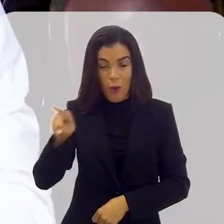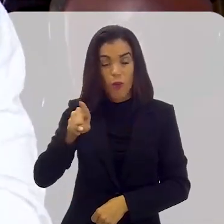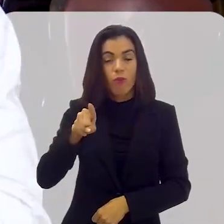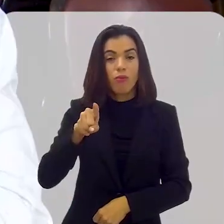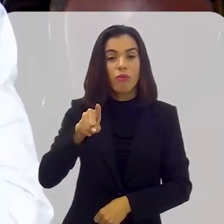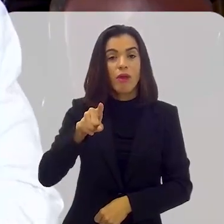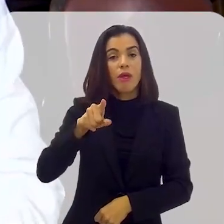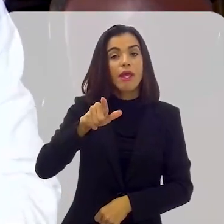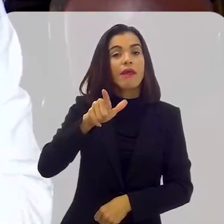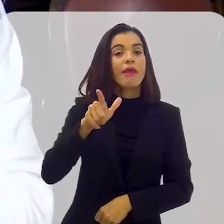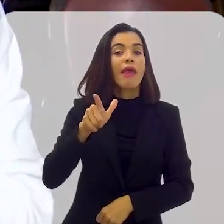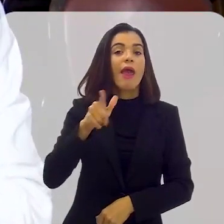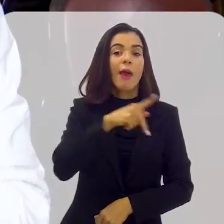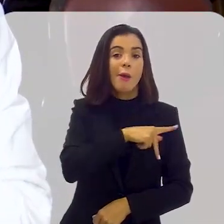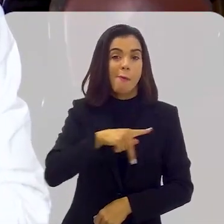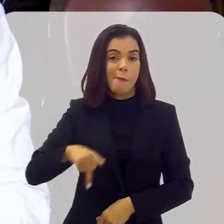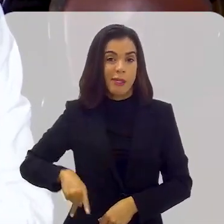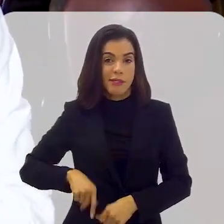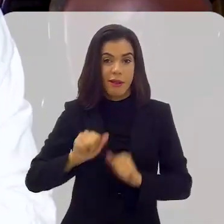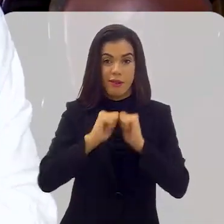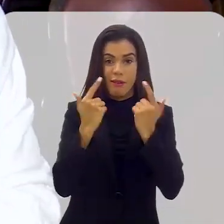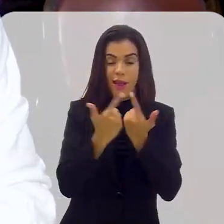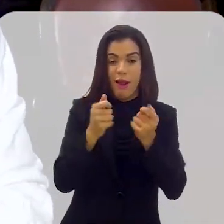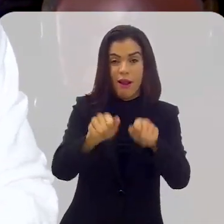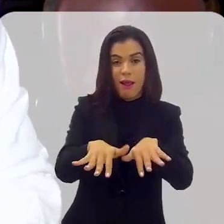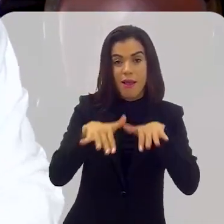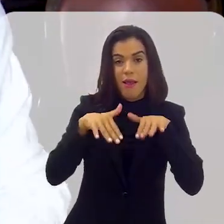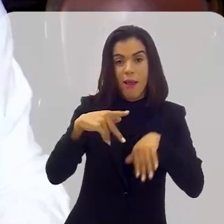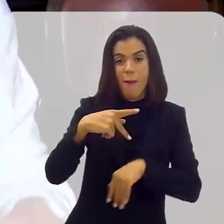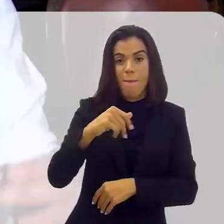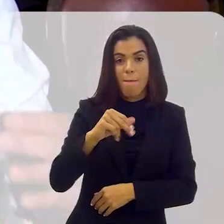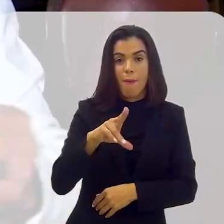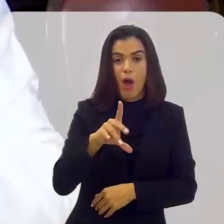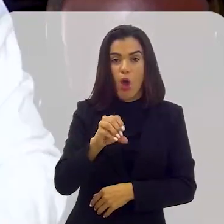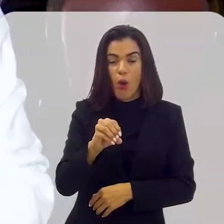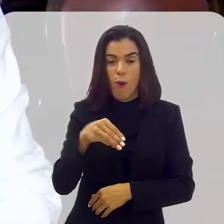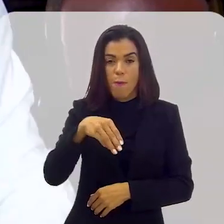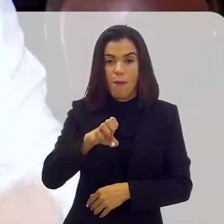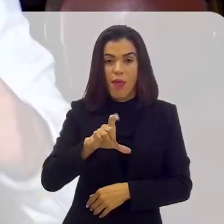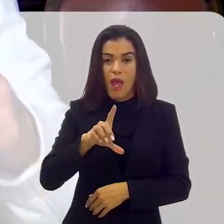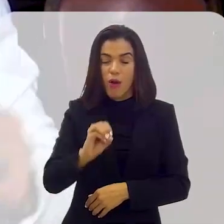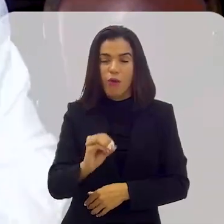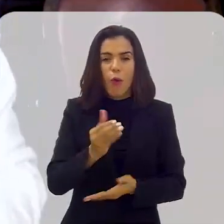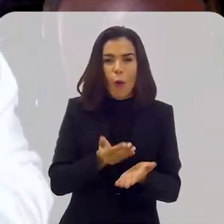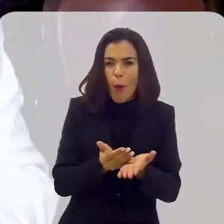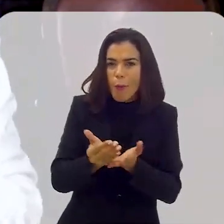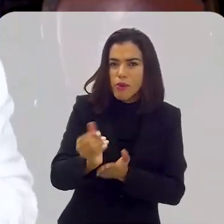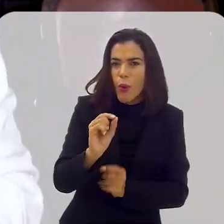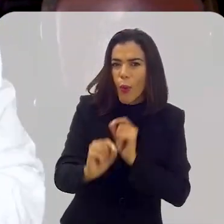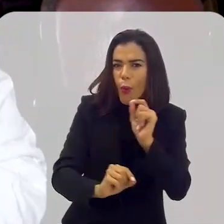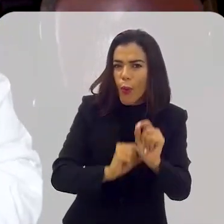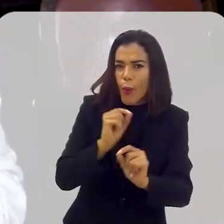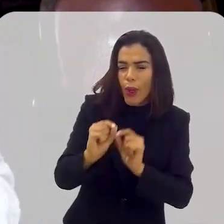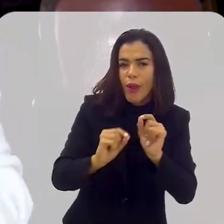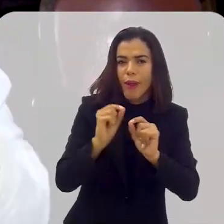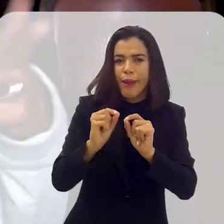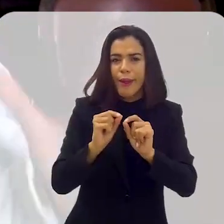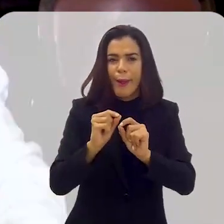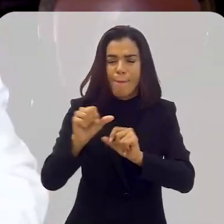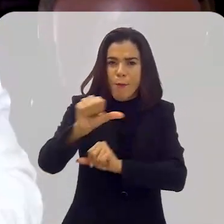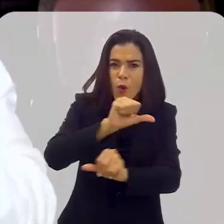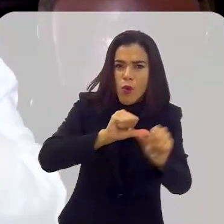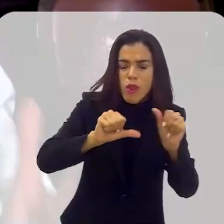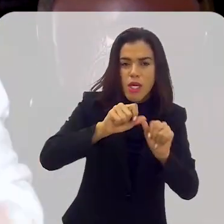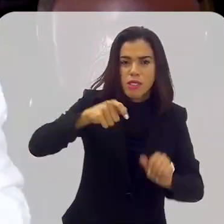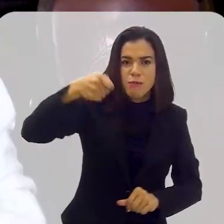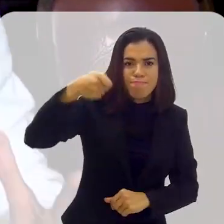e quem estava aqui, o presidente, era Paulo Mello. E aí começaram a vir os famosos pacotes, com